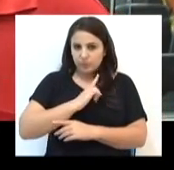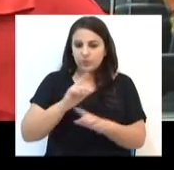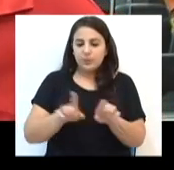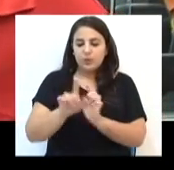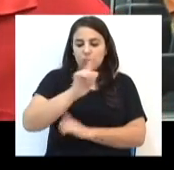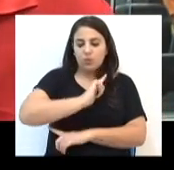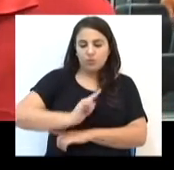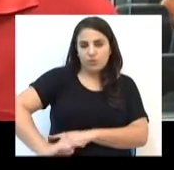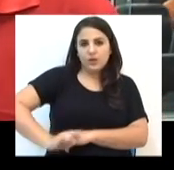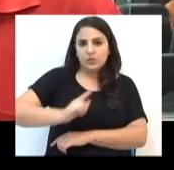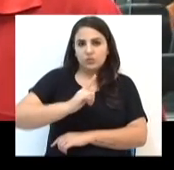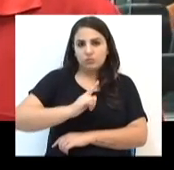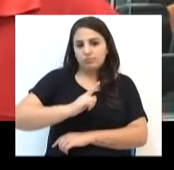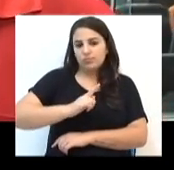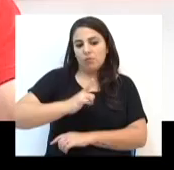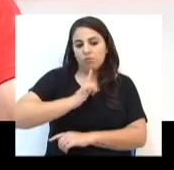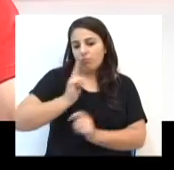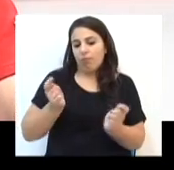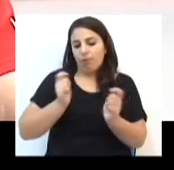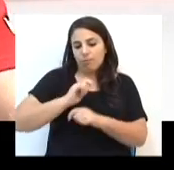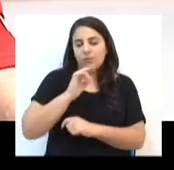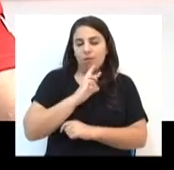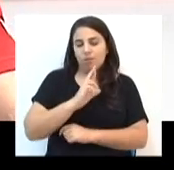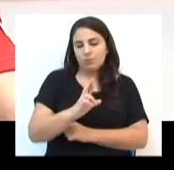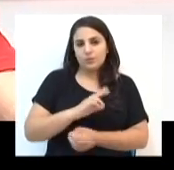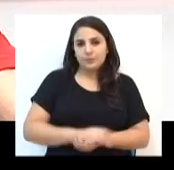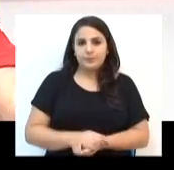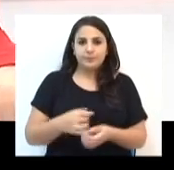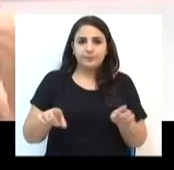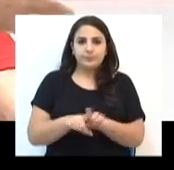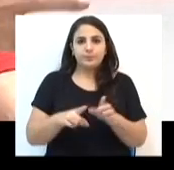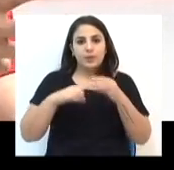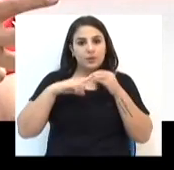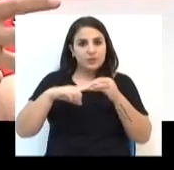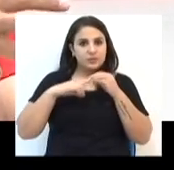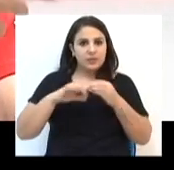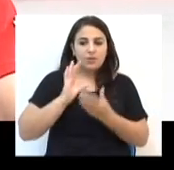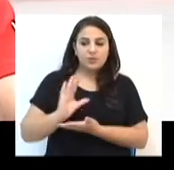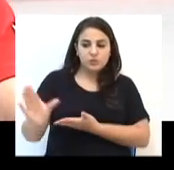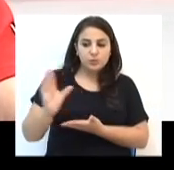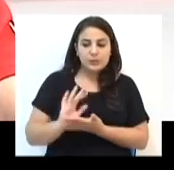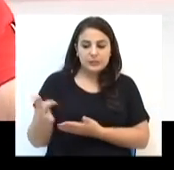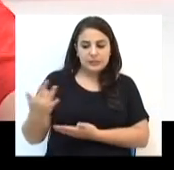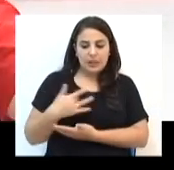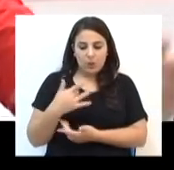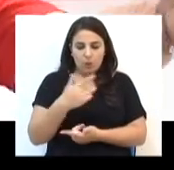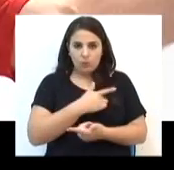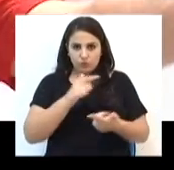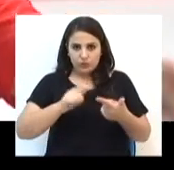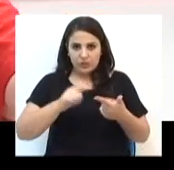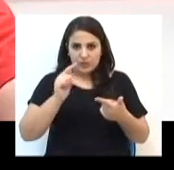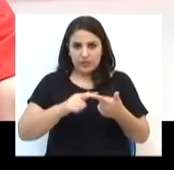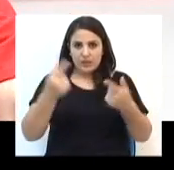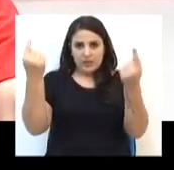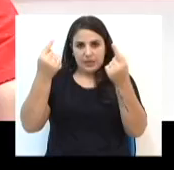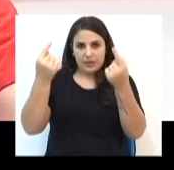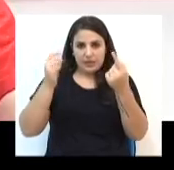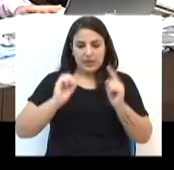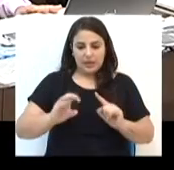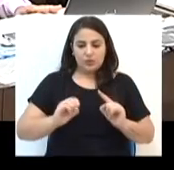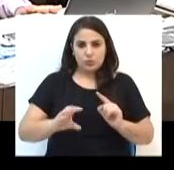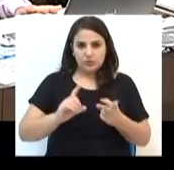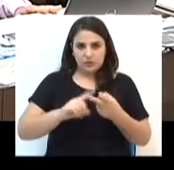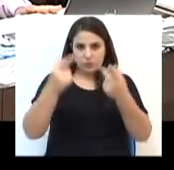se sucederam não foram capazes de responder. Priorizar investimentos em saúde, educação e infraestrutura.